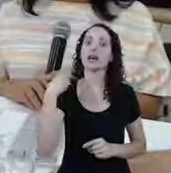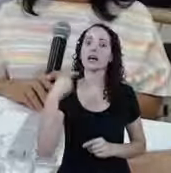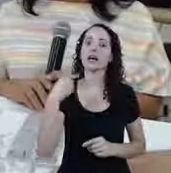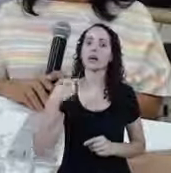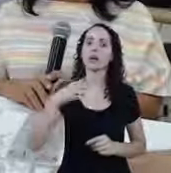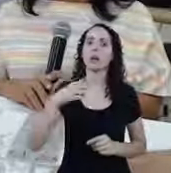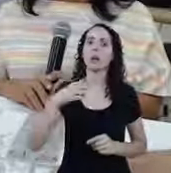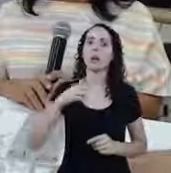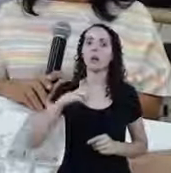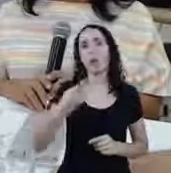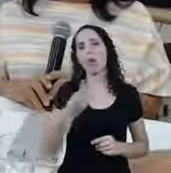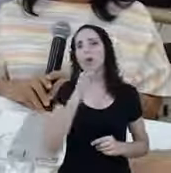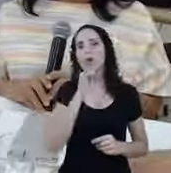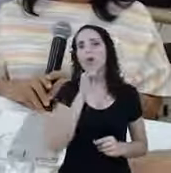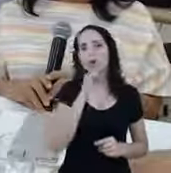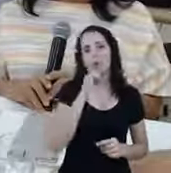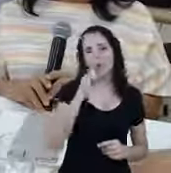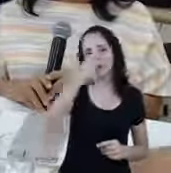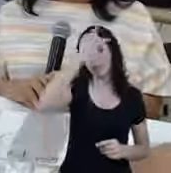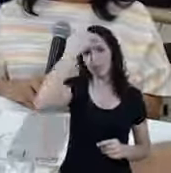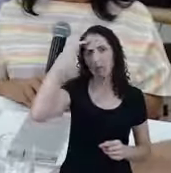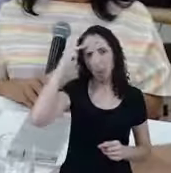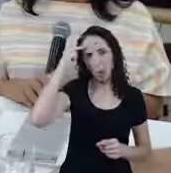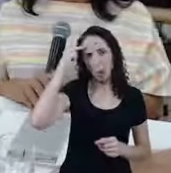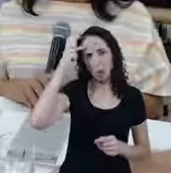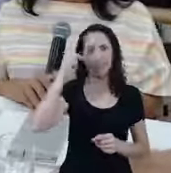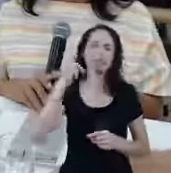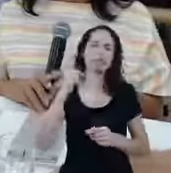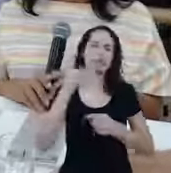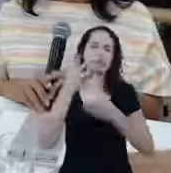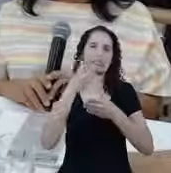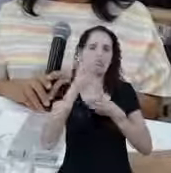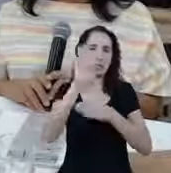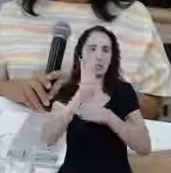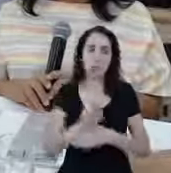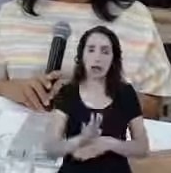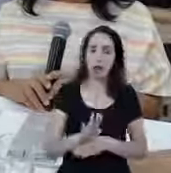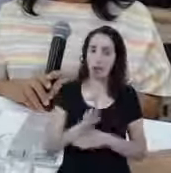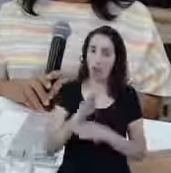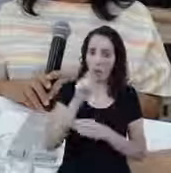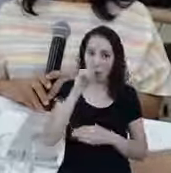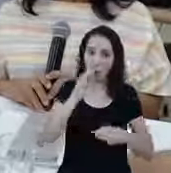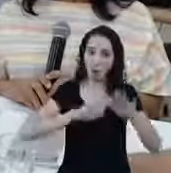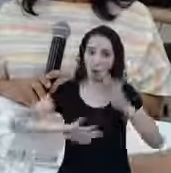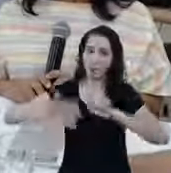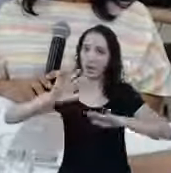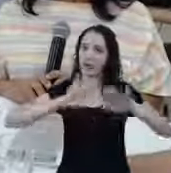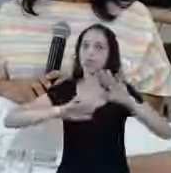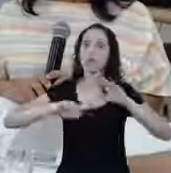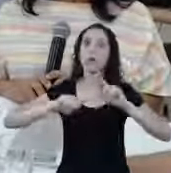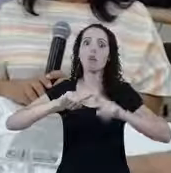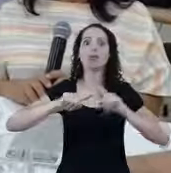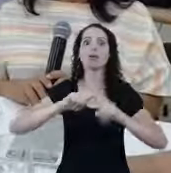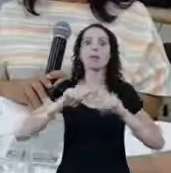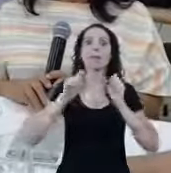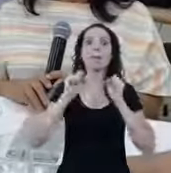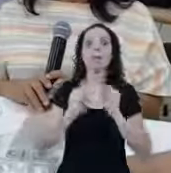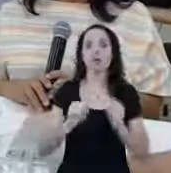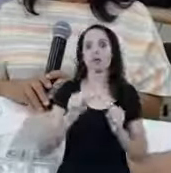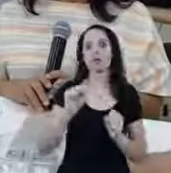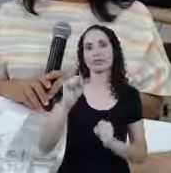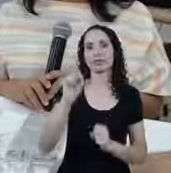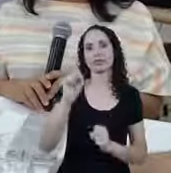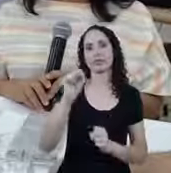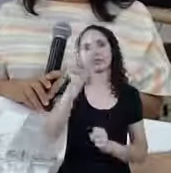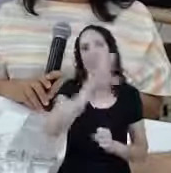pessoas que se passam por consultores e tudo mais Para aplicar eventualmente fraudes e golpes Até existe